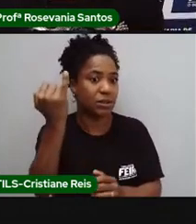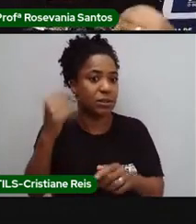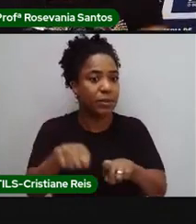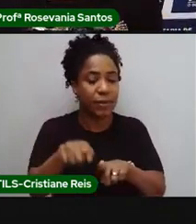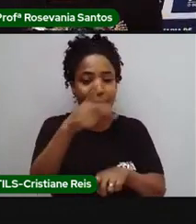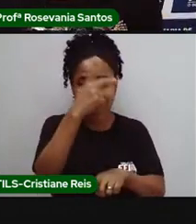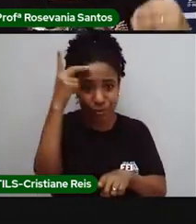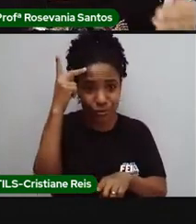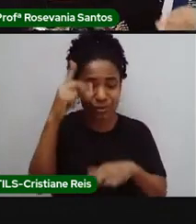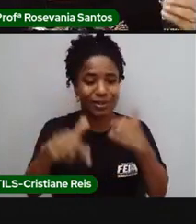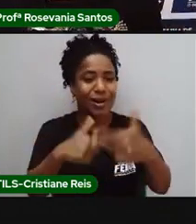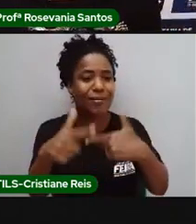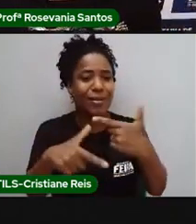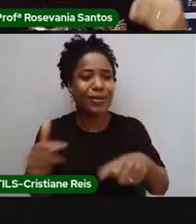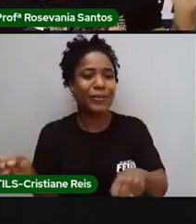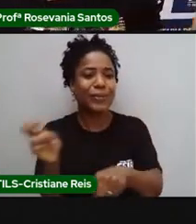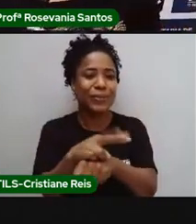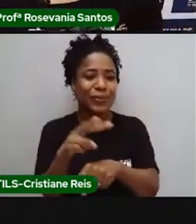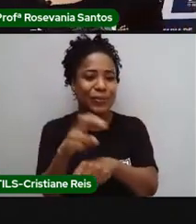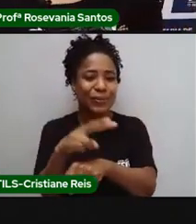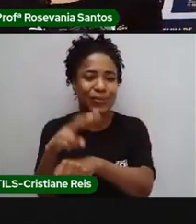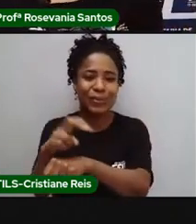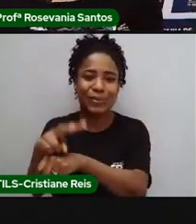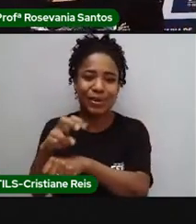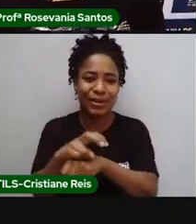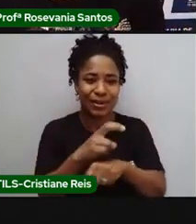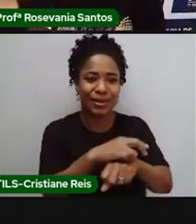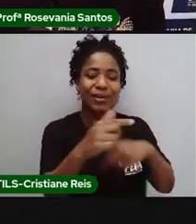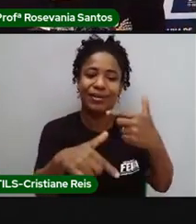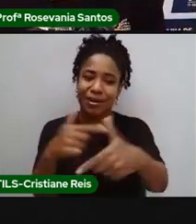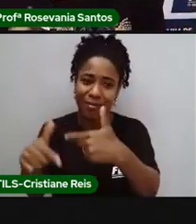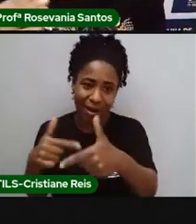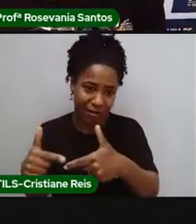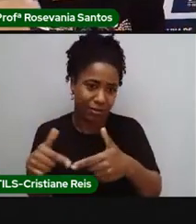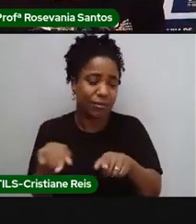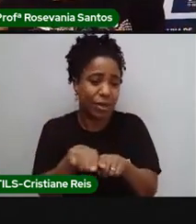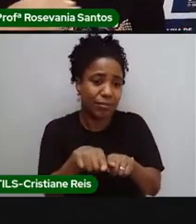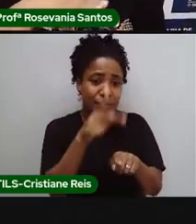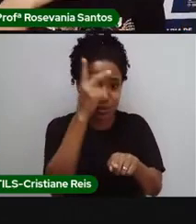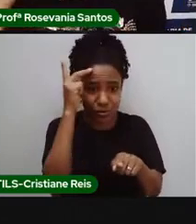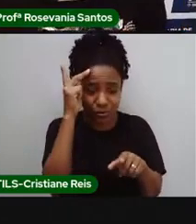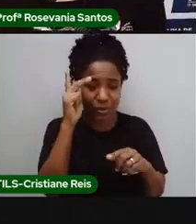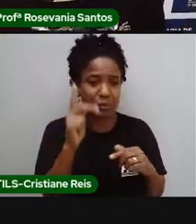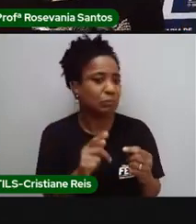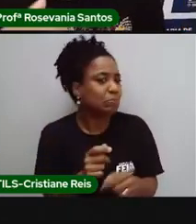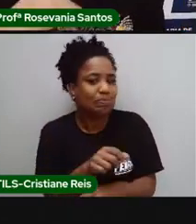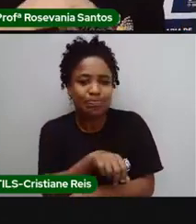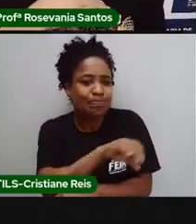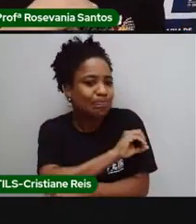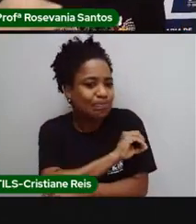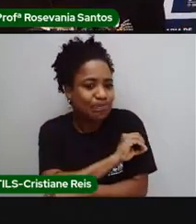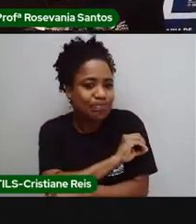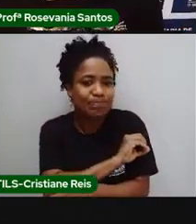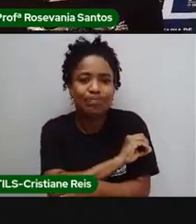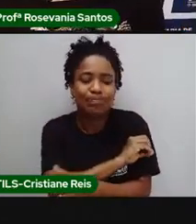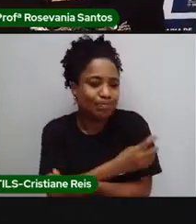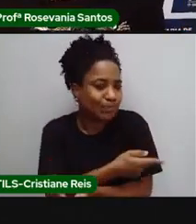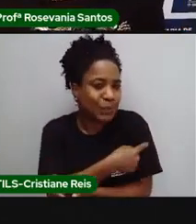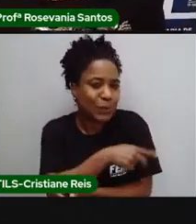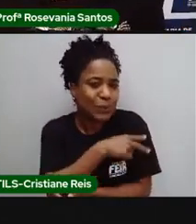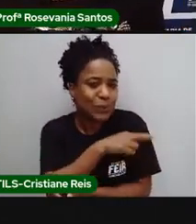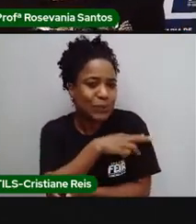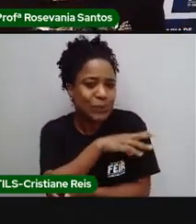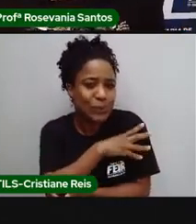E, às vezes, também emprega muitas pessoas sem muita qualificação. Exige, existem, claro, várias profissões que vai exigir muita